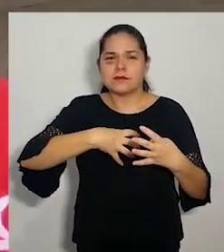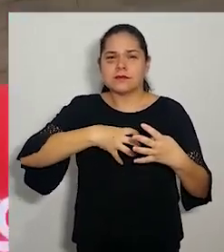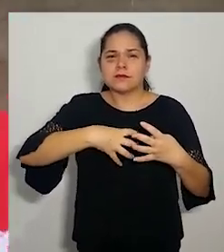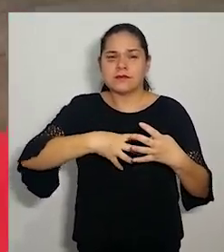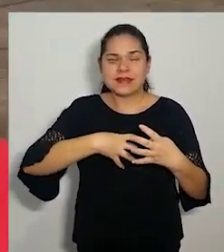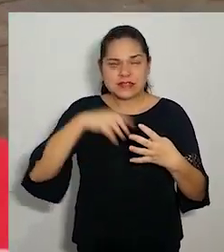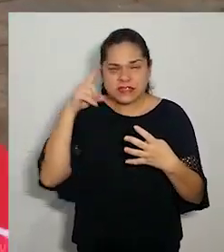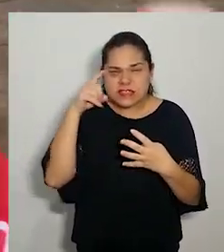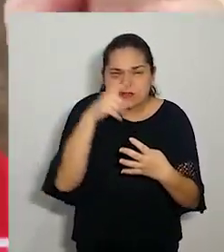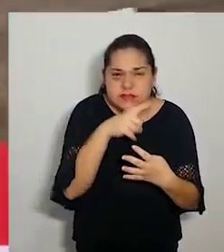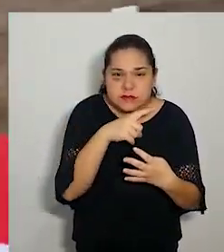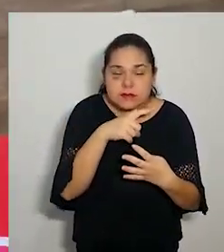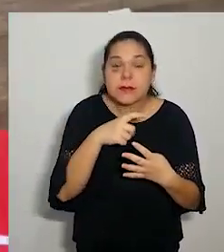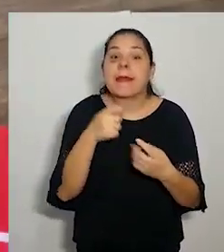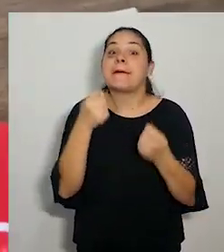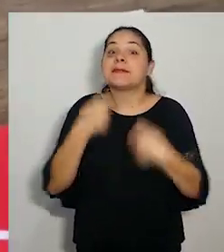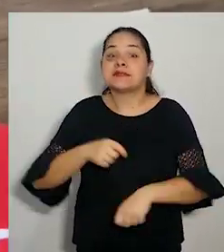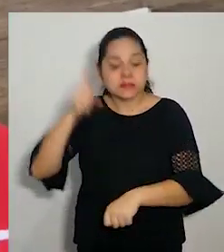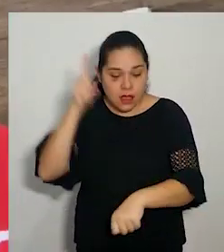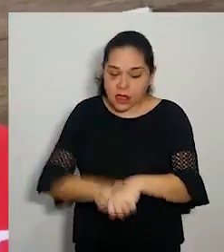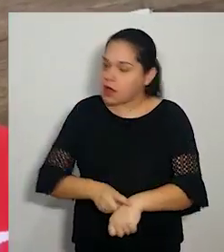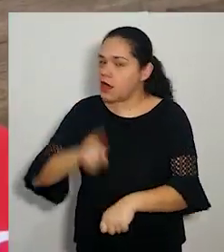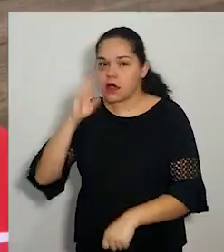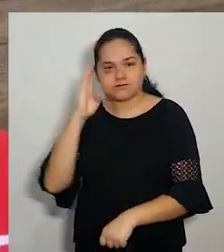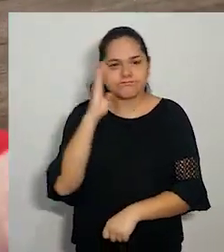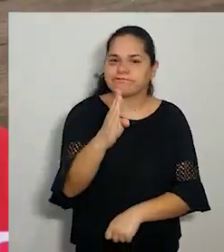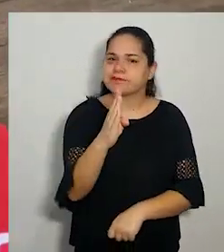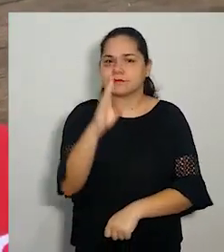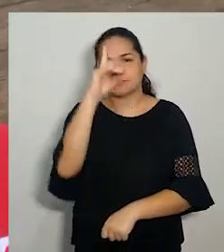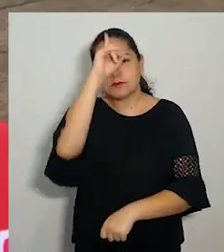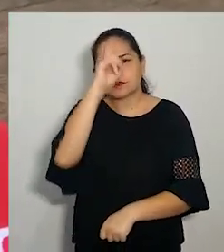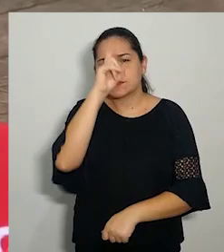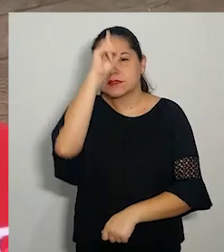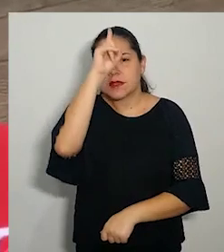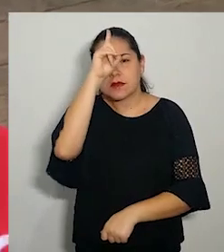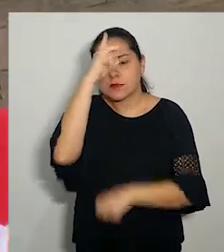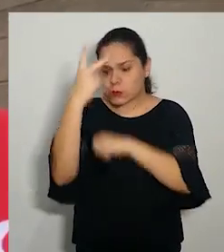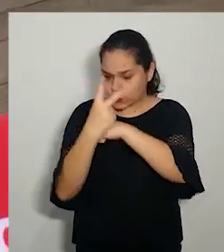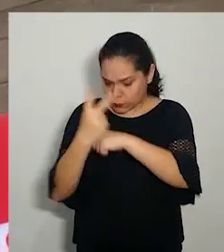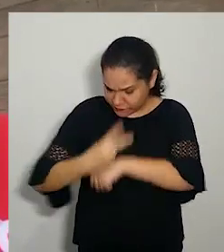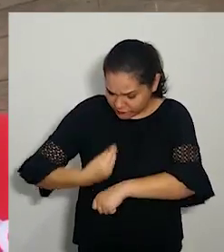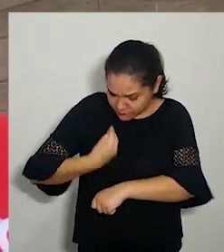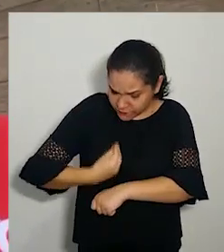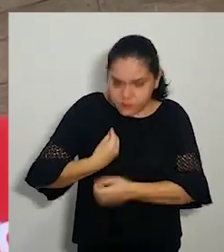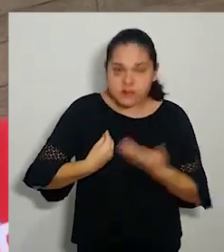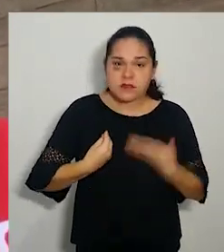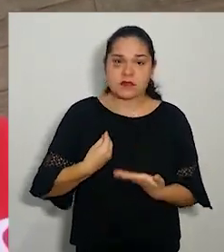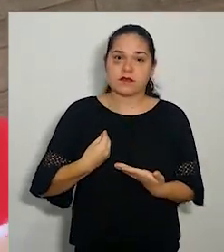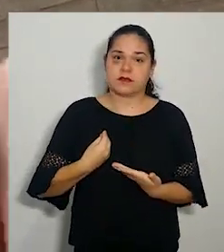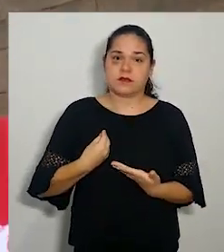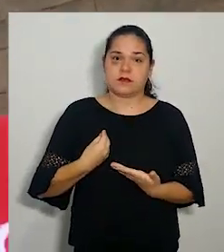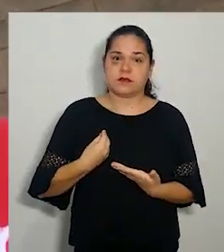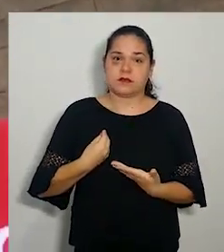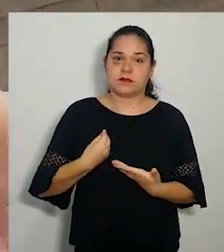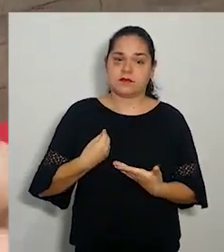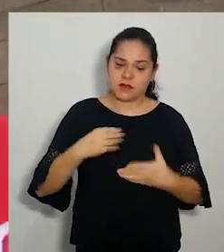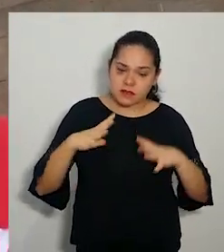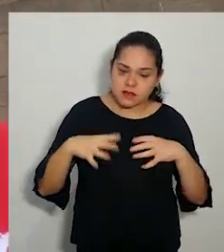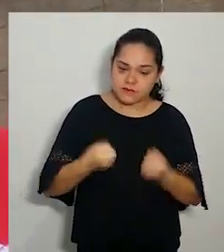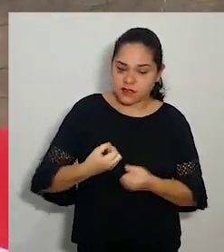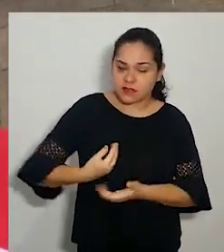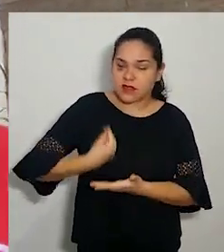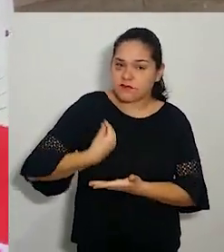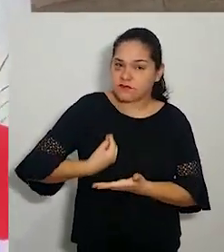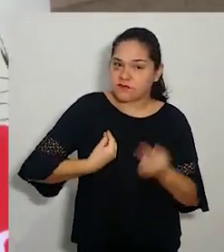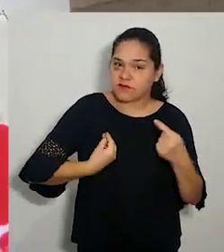imediatamente no hospital. É questão de vida para defender, porque ele já